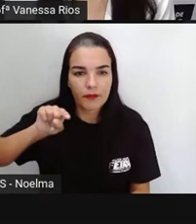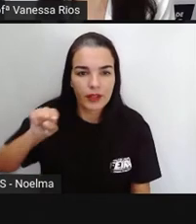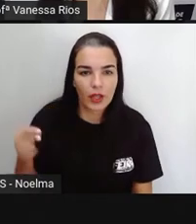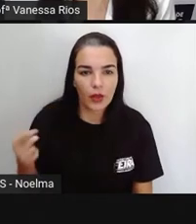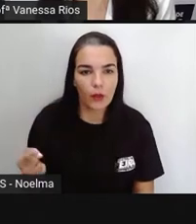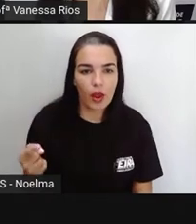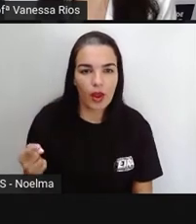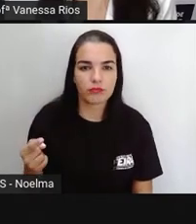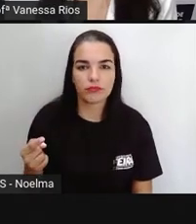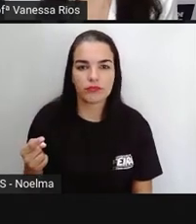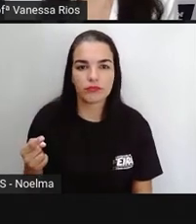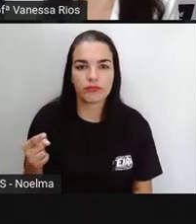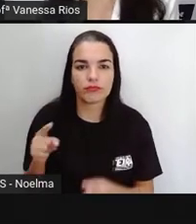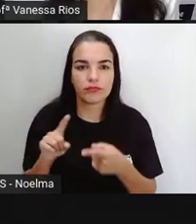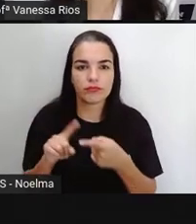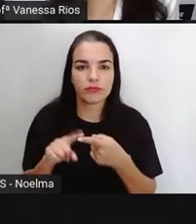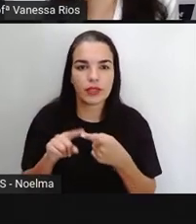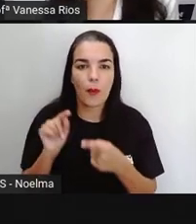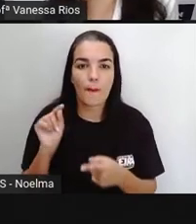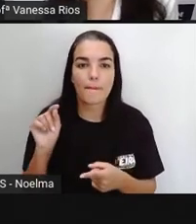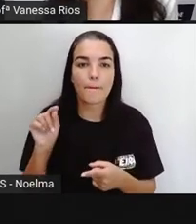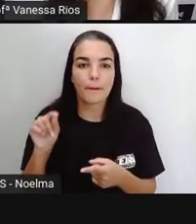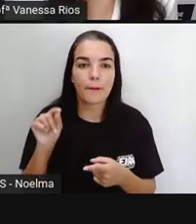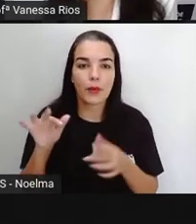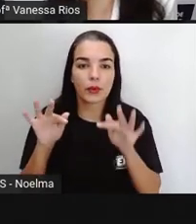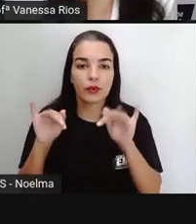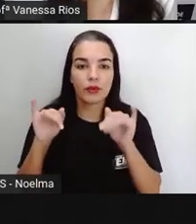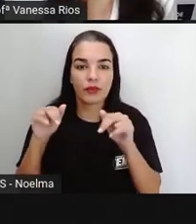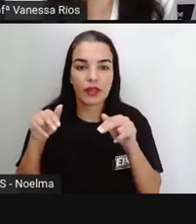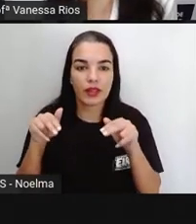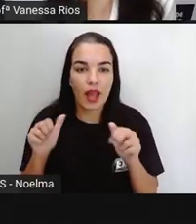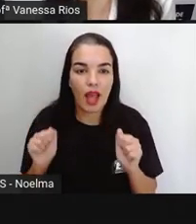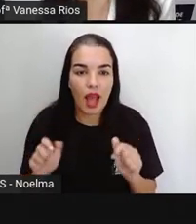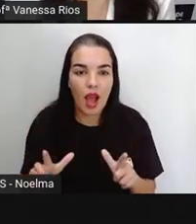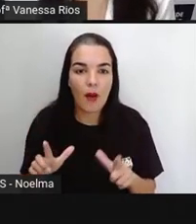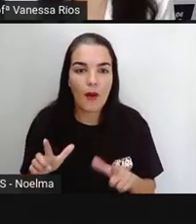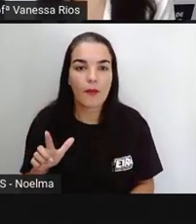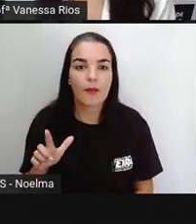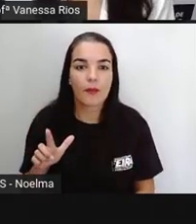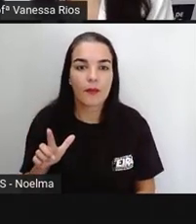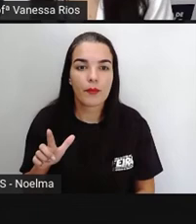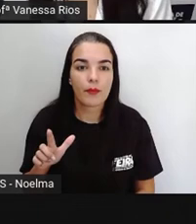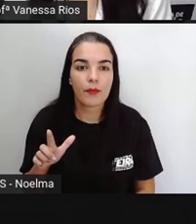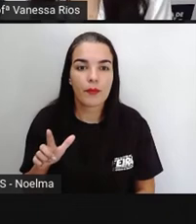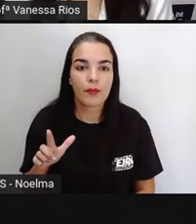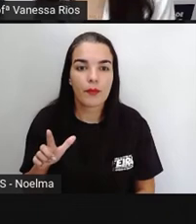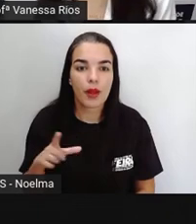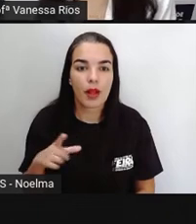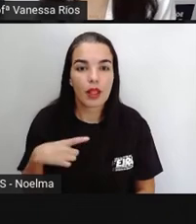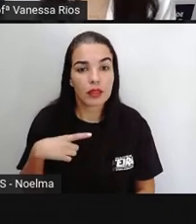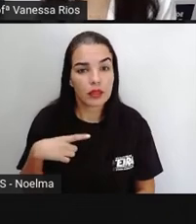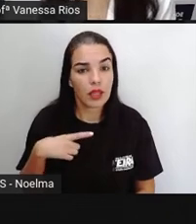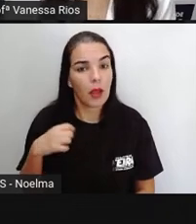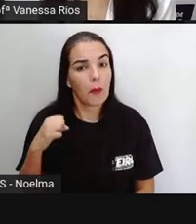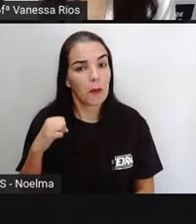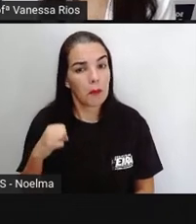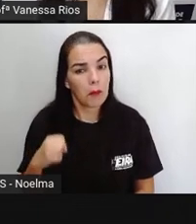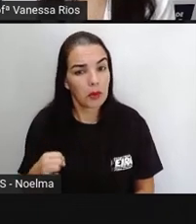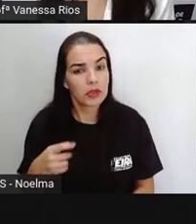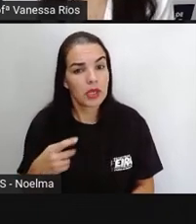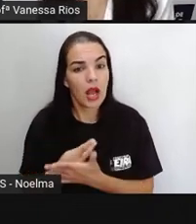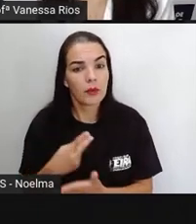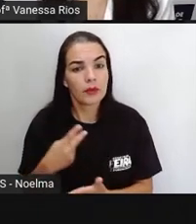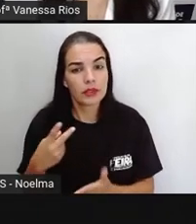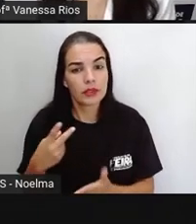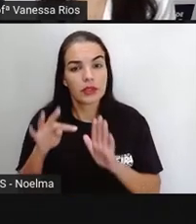vírgula tem também do ponto final mas aí outras pontuações também podem aparecer